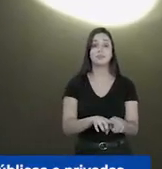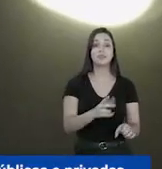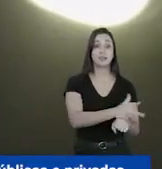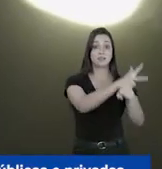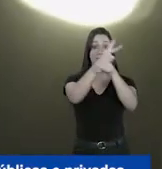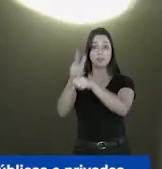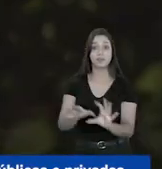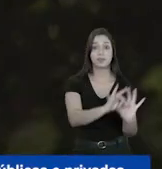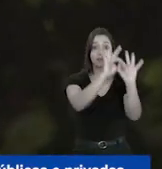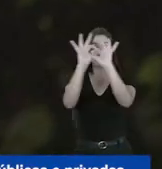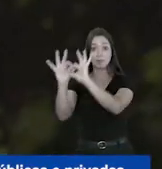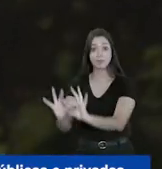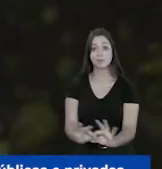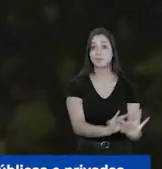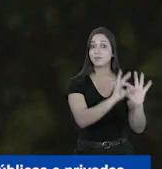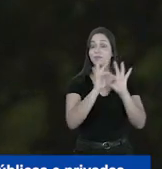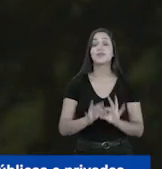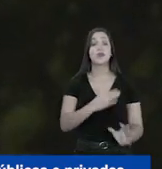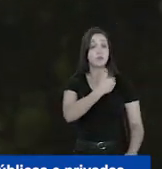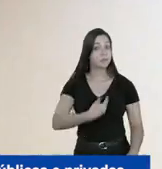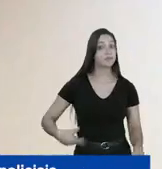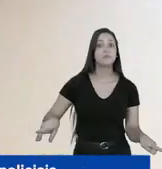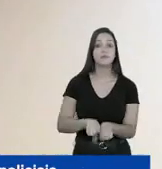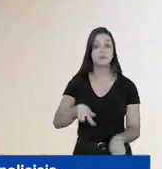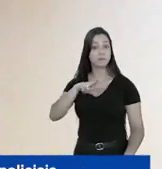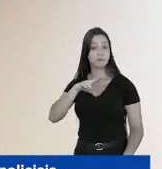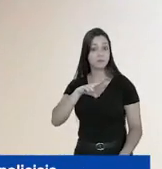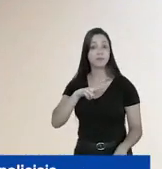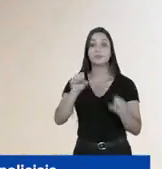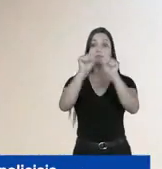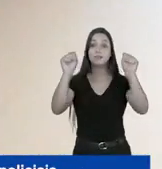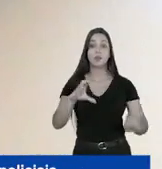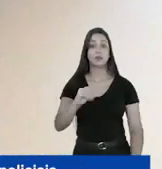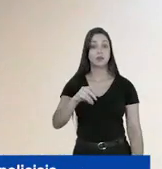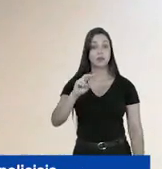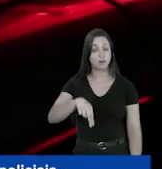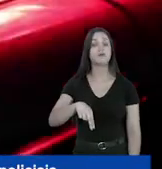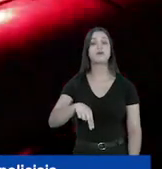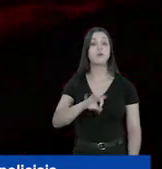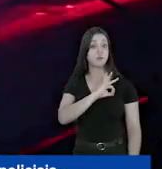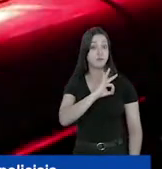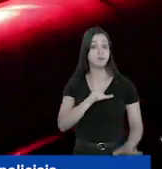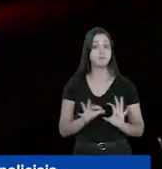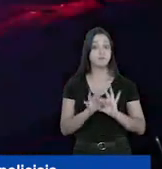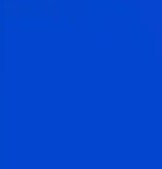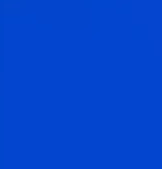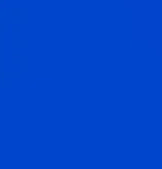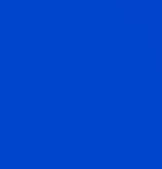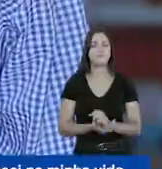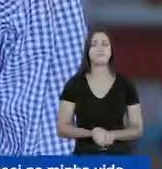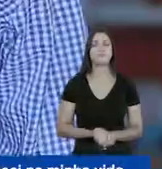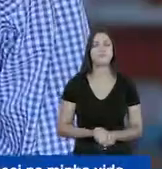queremos interligar todas as câmeras de vídeo monitoramento públicas e privadas da cidade ao sistema COPOM, com acesso das forças policiais.